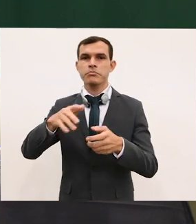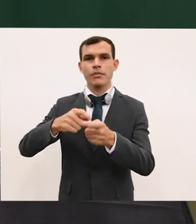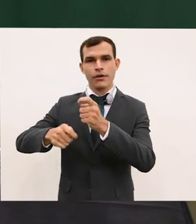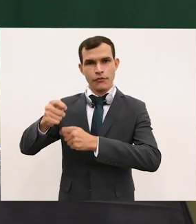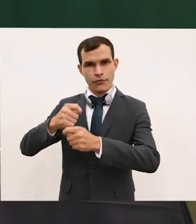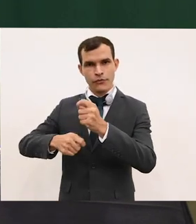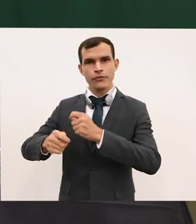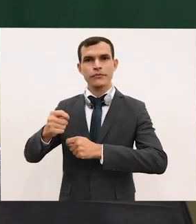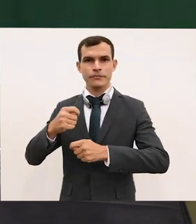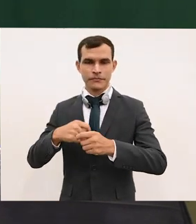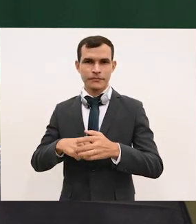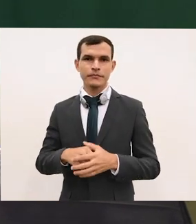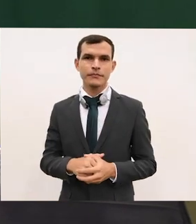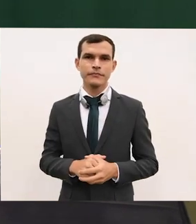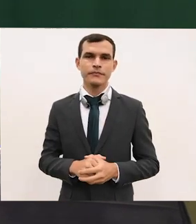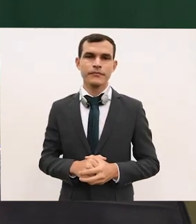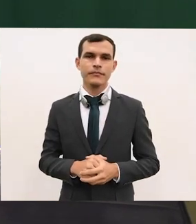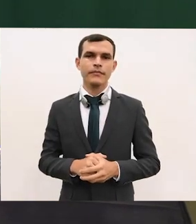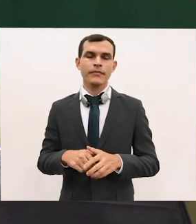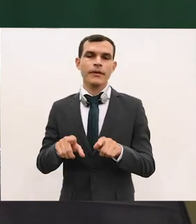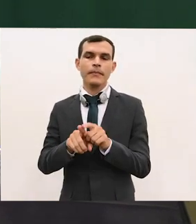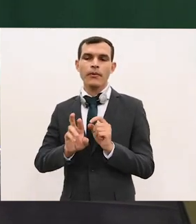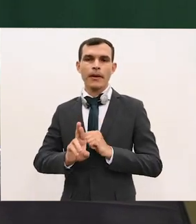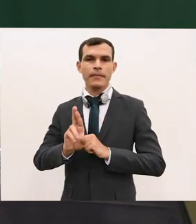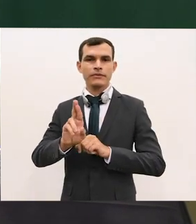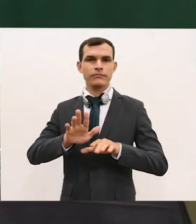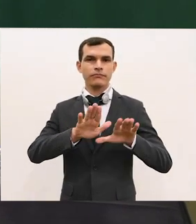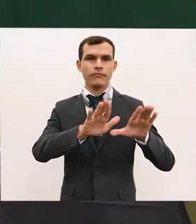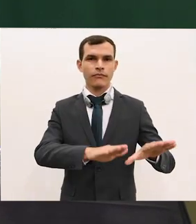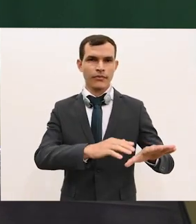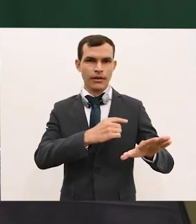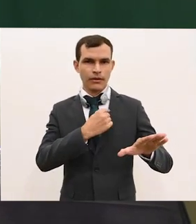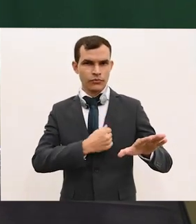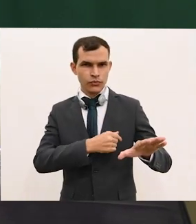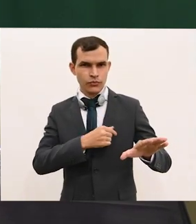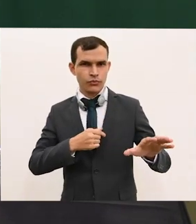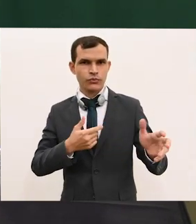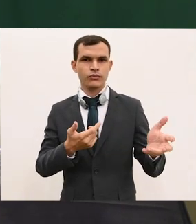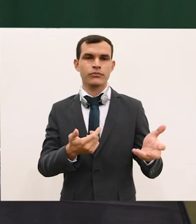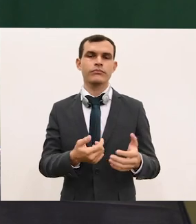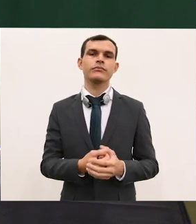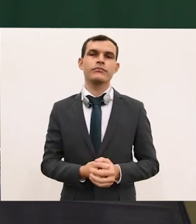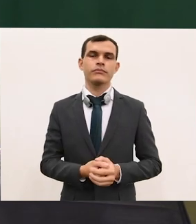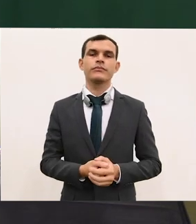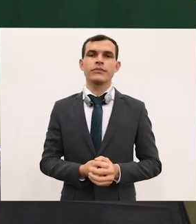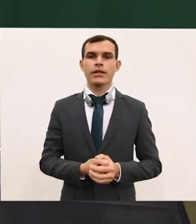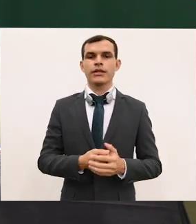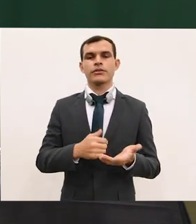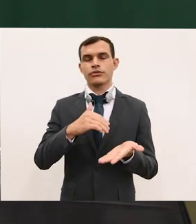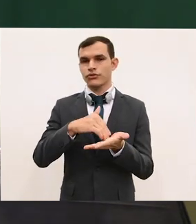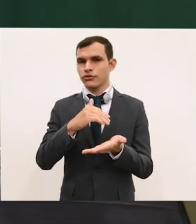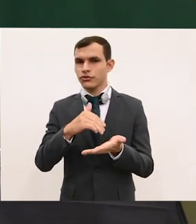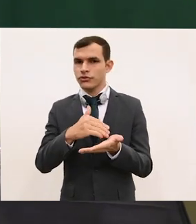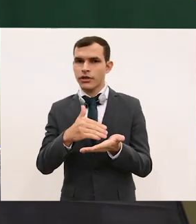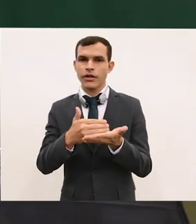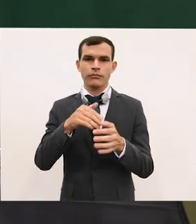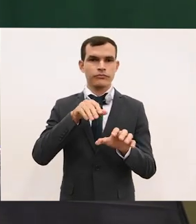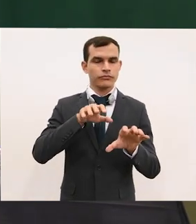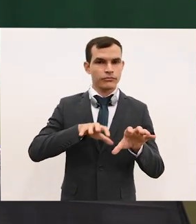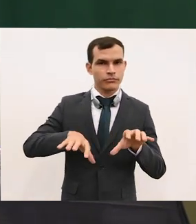representante permanente em Genebra, chefe de gabinete, diretores de departamento, chefes de divisão.